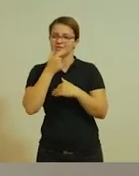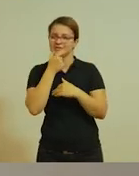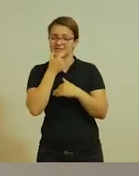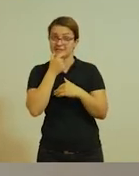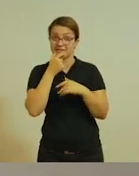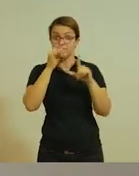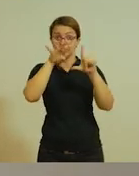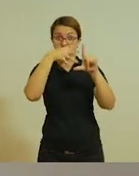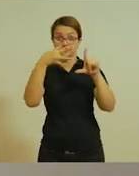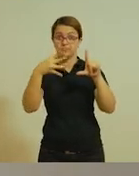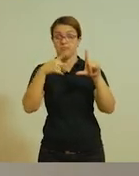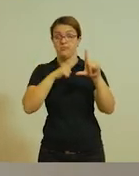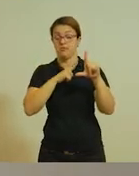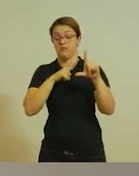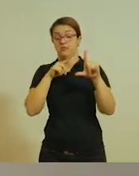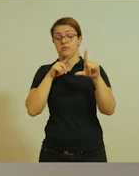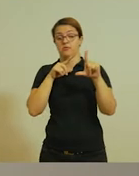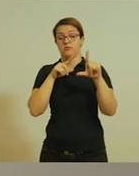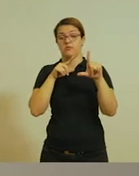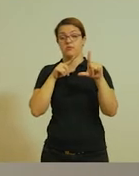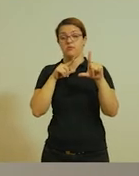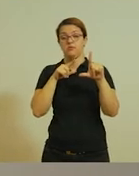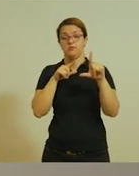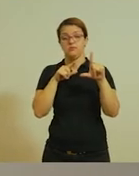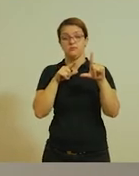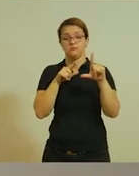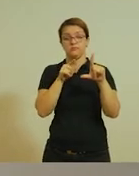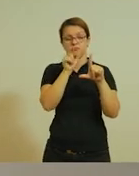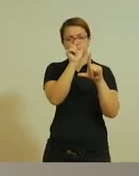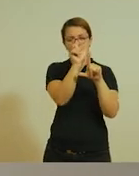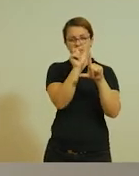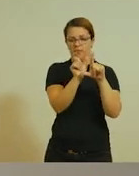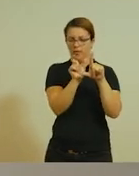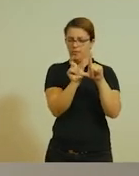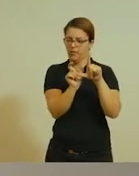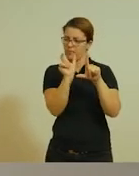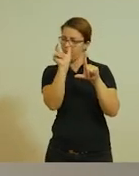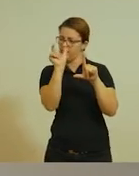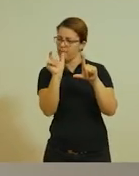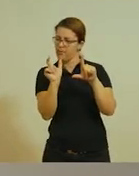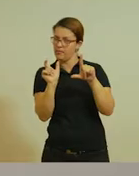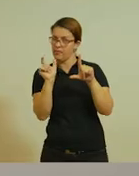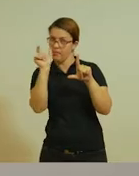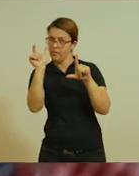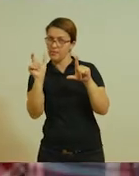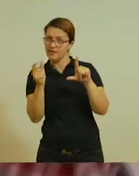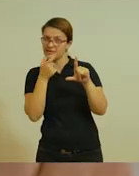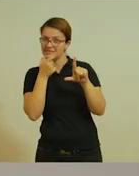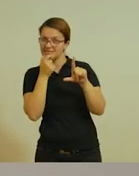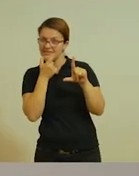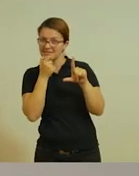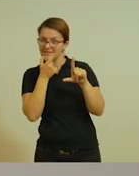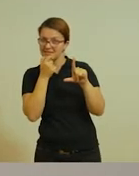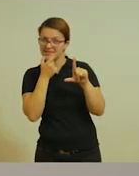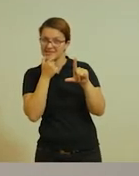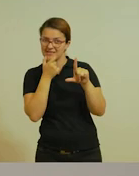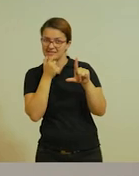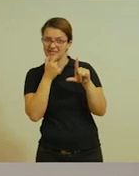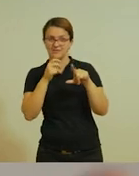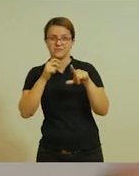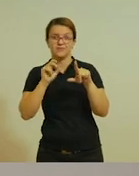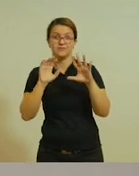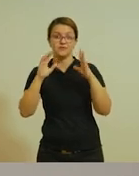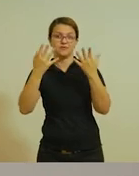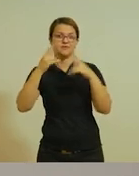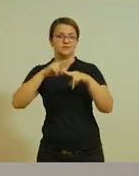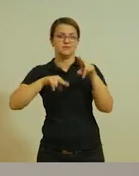terão esse quadro. Já nesse quadro aqui, vocês têm mais opções de palavras em inglês dessa data comemorativa,